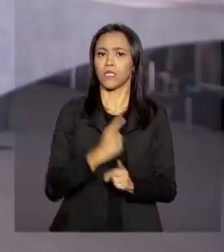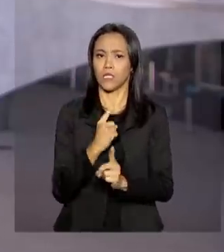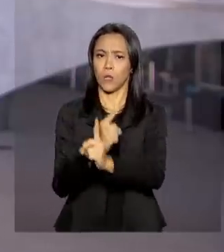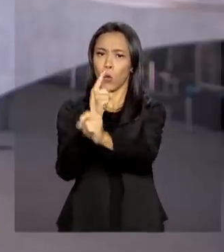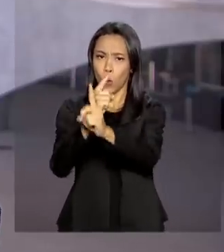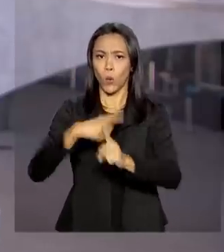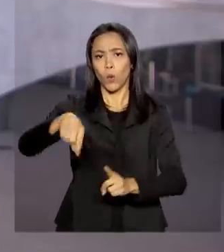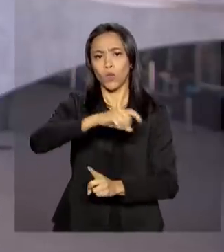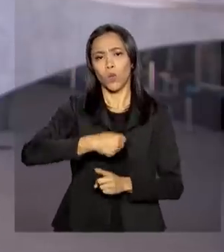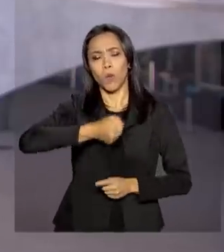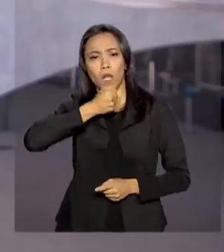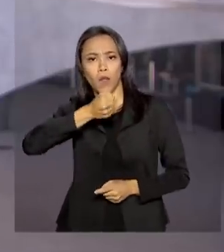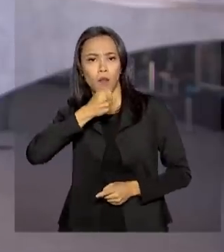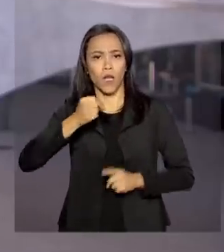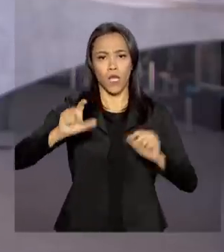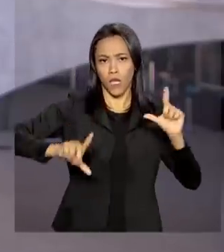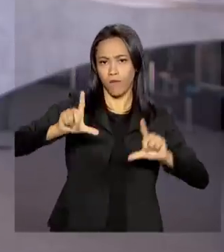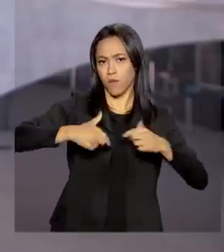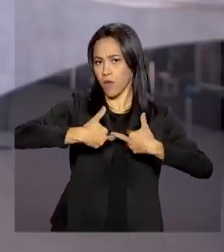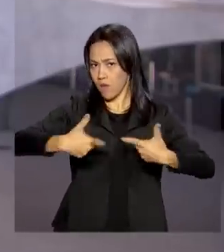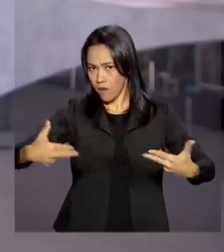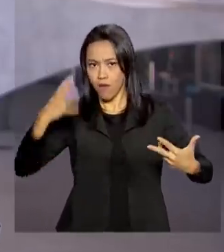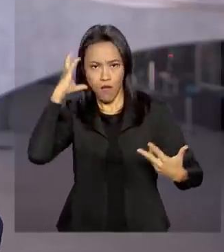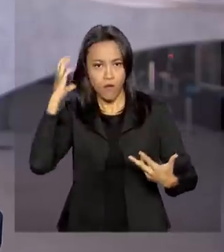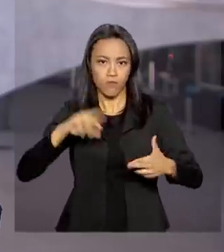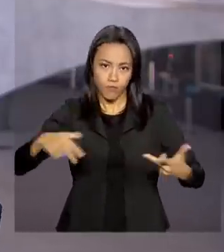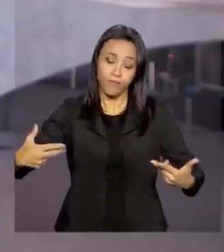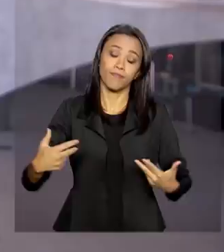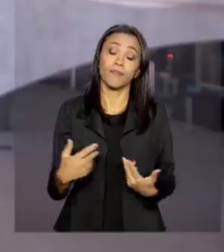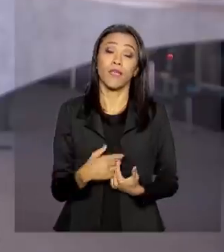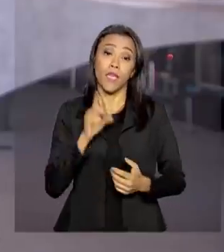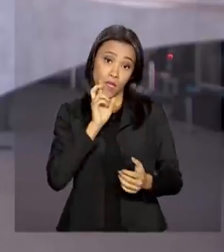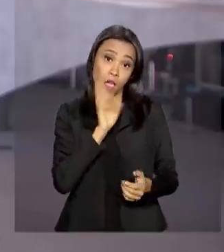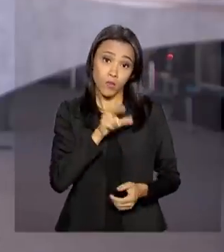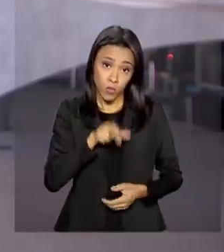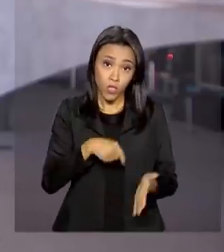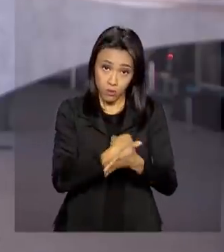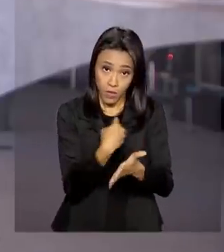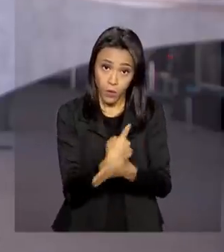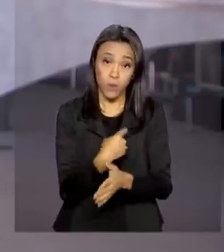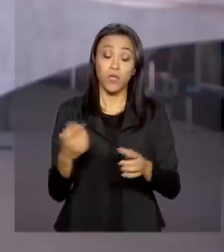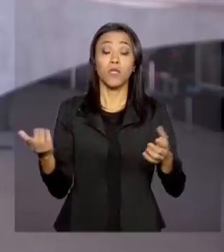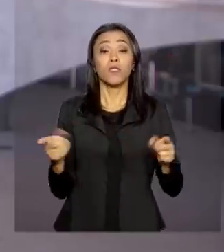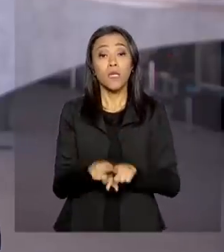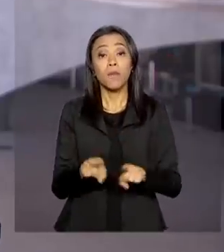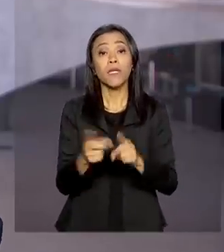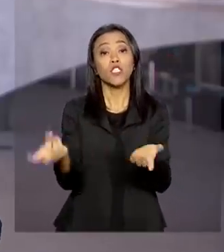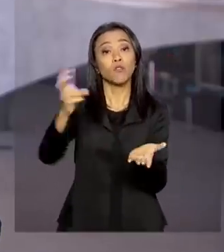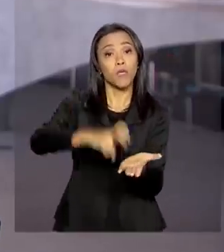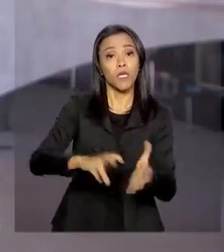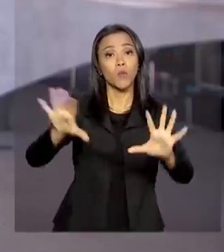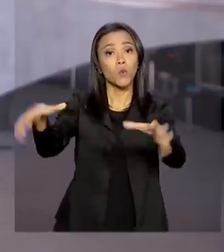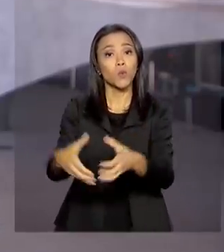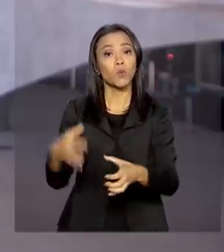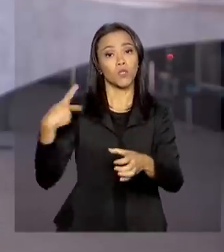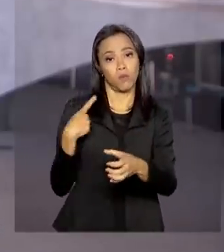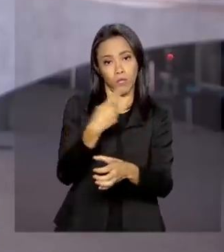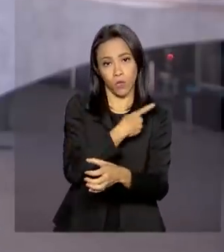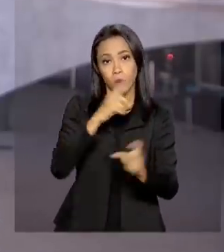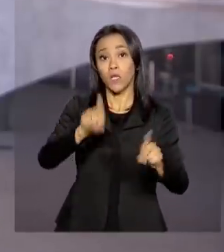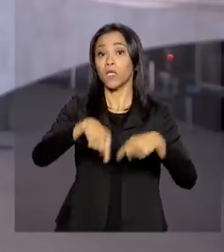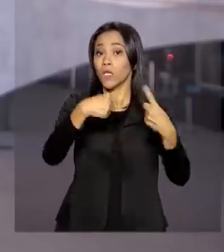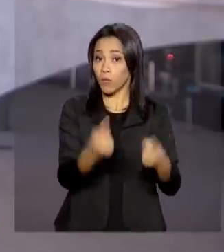respondido a todas as perguntas. E ainda pela manhã, ele recebe um grupo de pastores, depois despacha com o ministro da